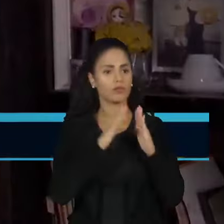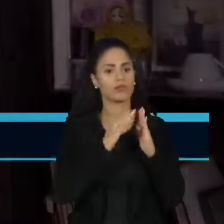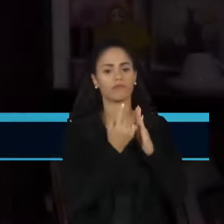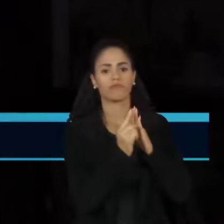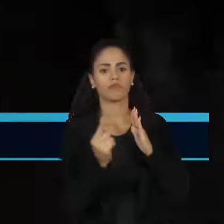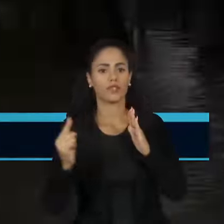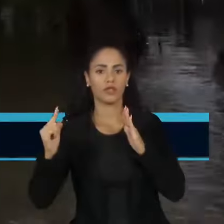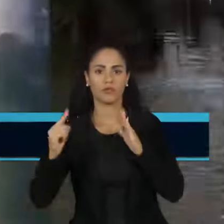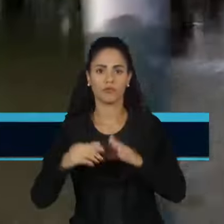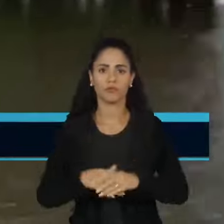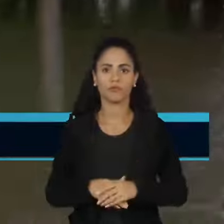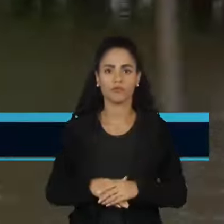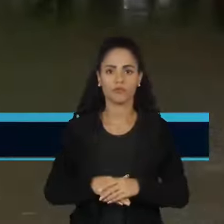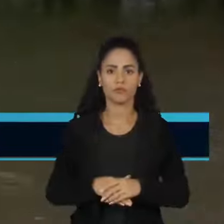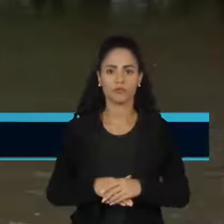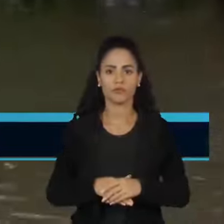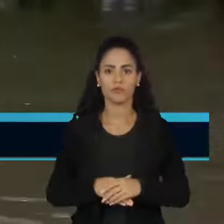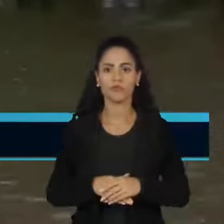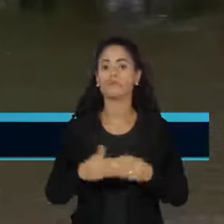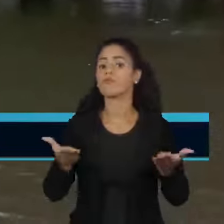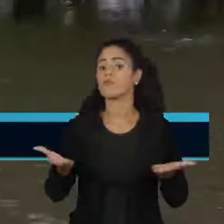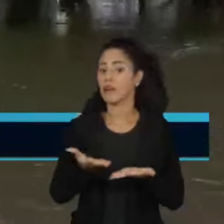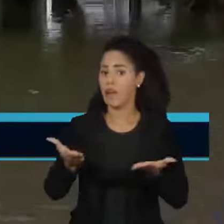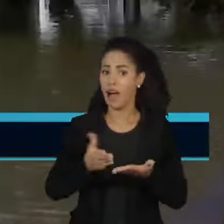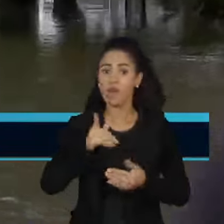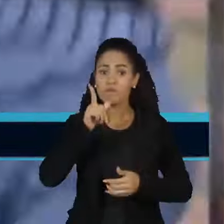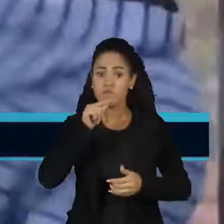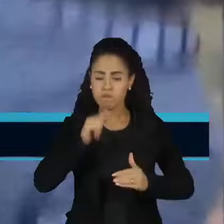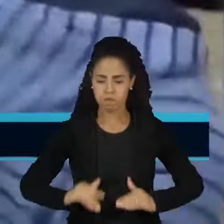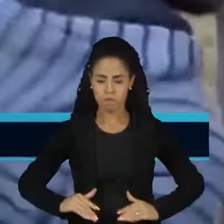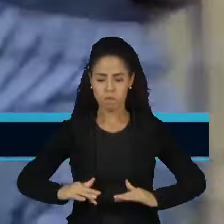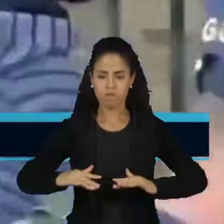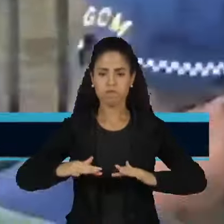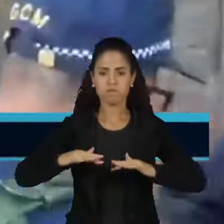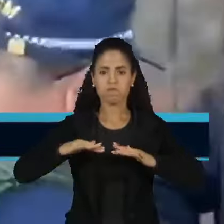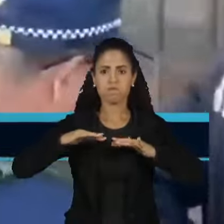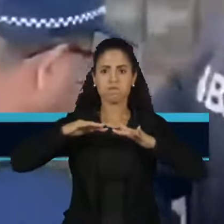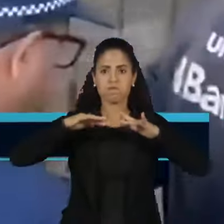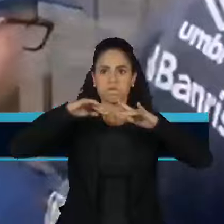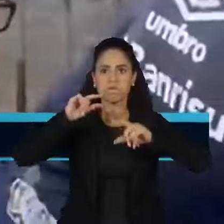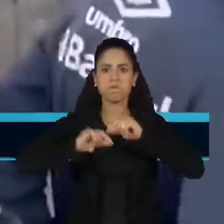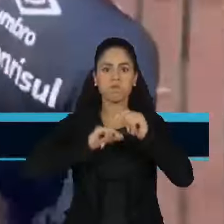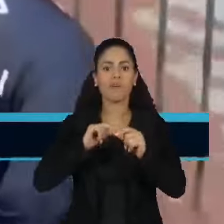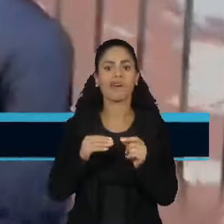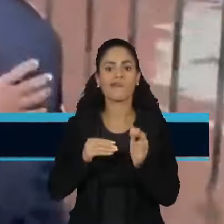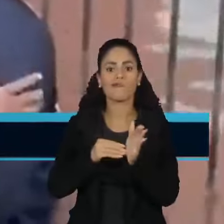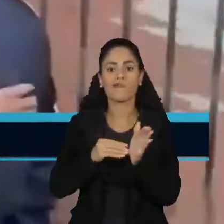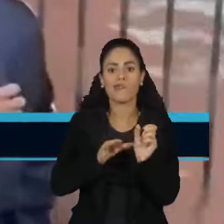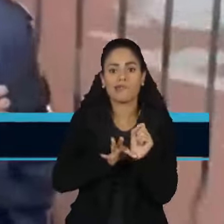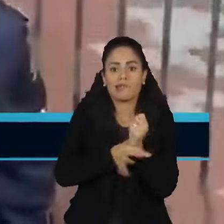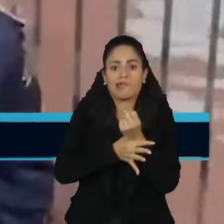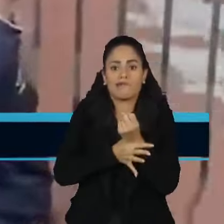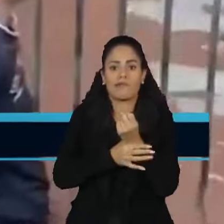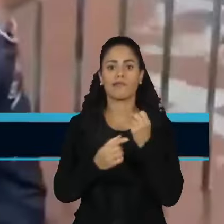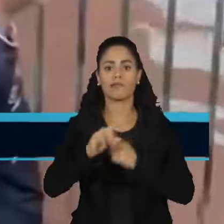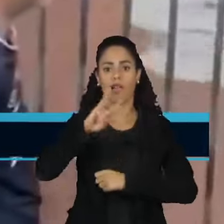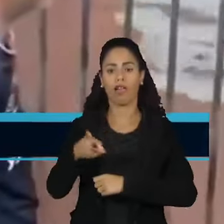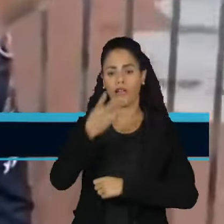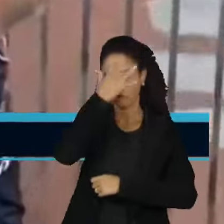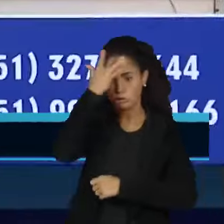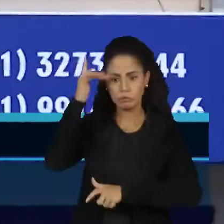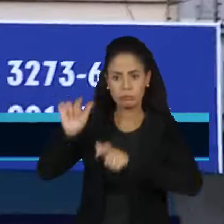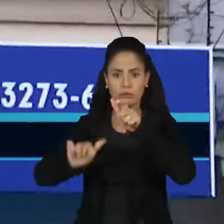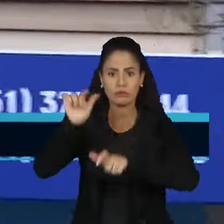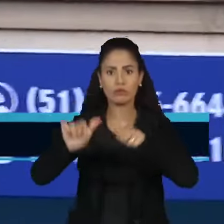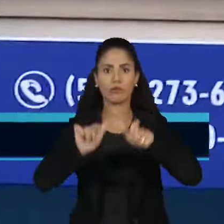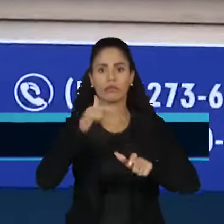estão lá. Mesmo no meio de tanta água, a insegurança se espalhou pelas ruas. Milhares de pessoas não